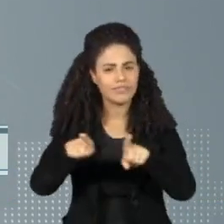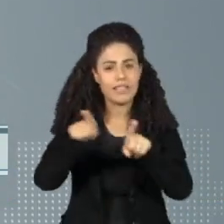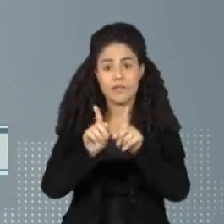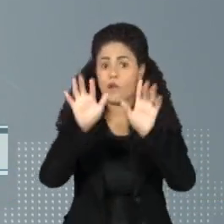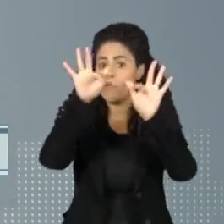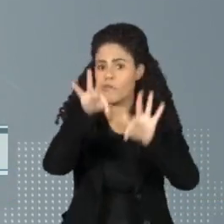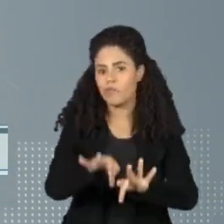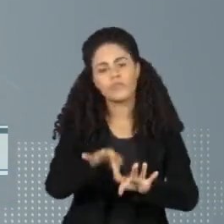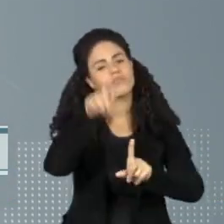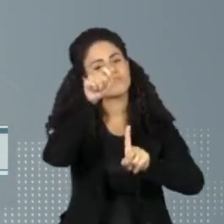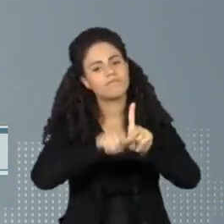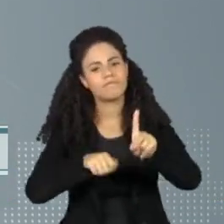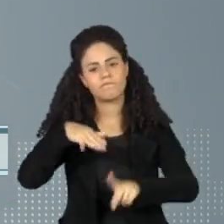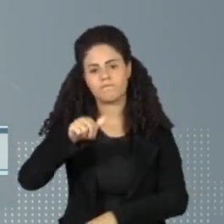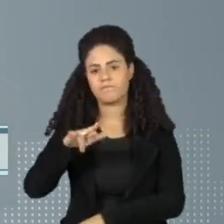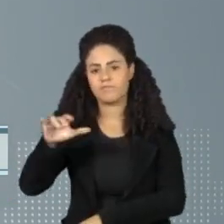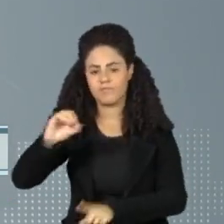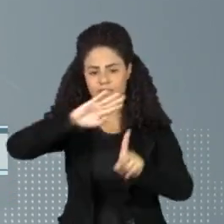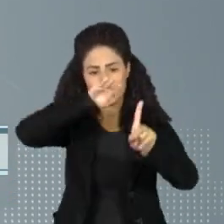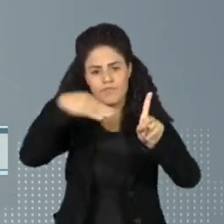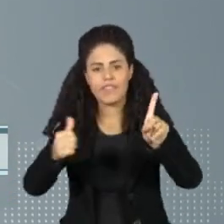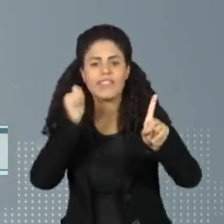realizadas romarias em homenagem à menina.